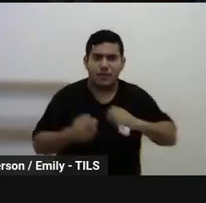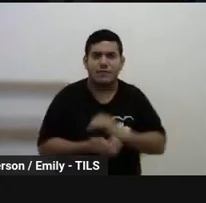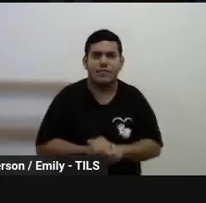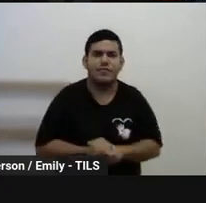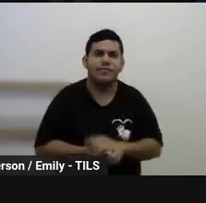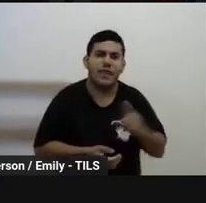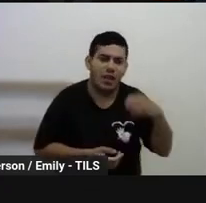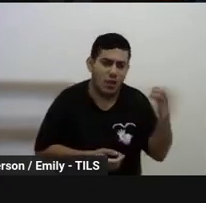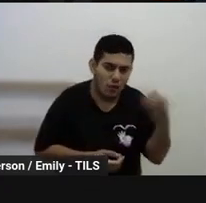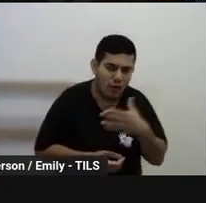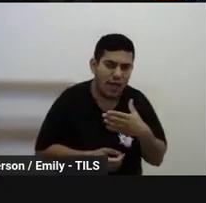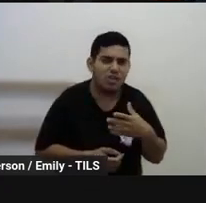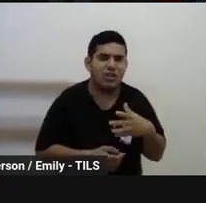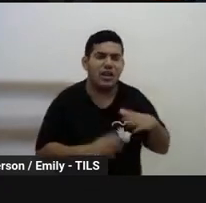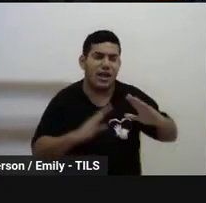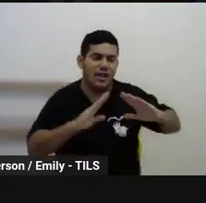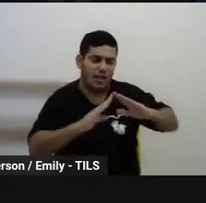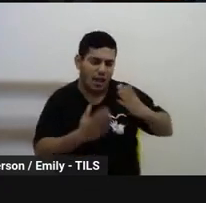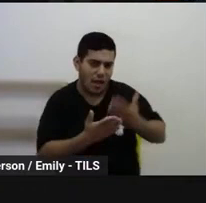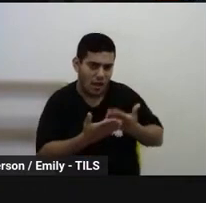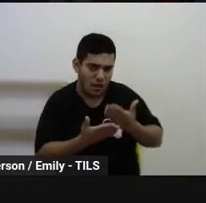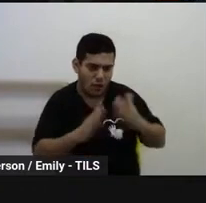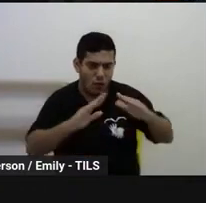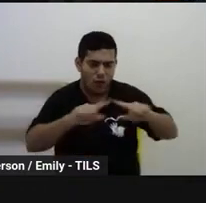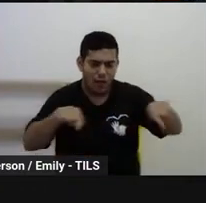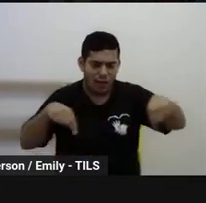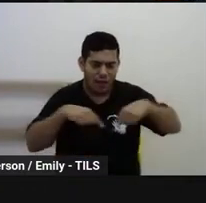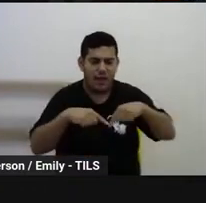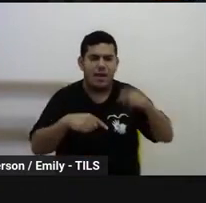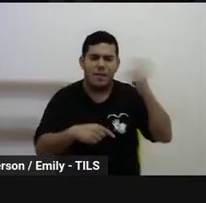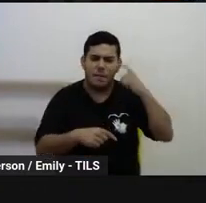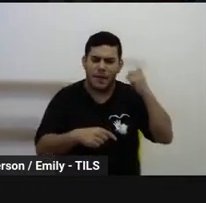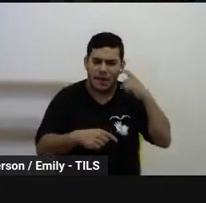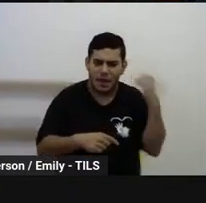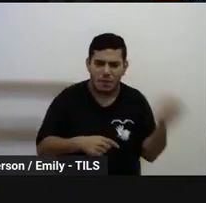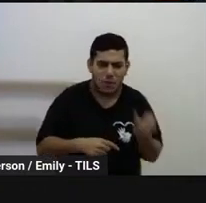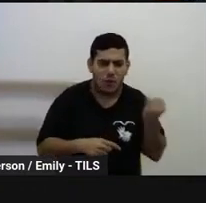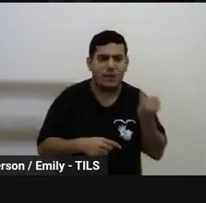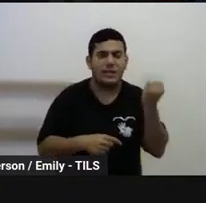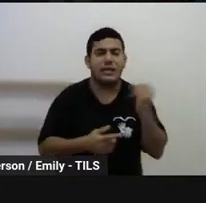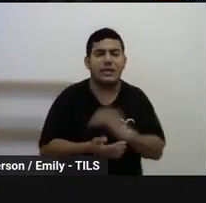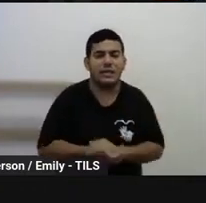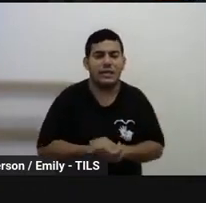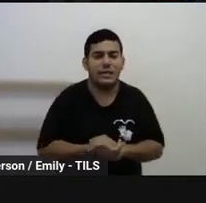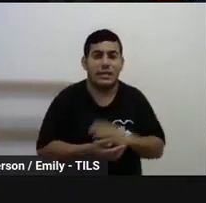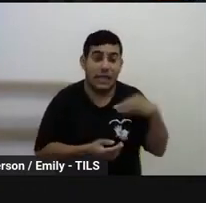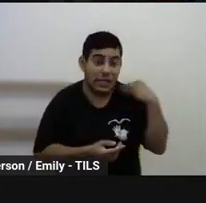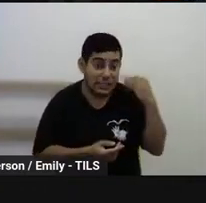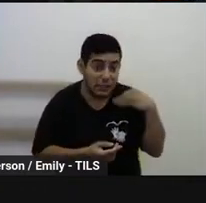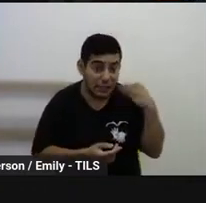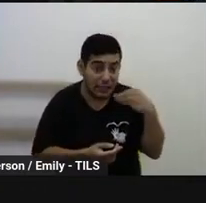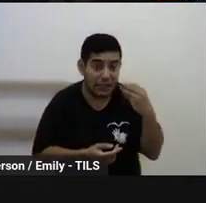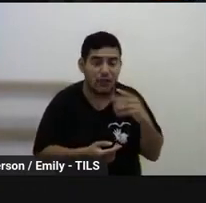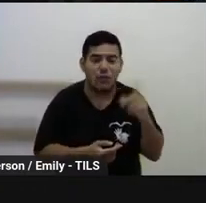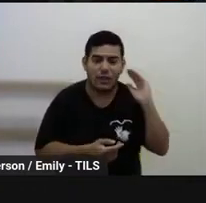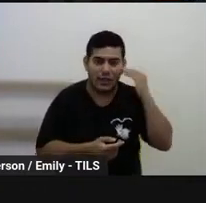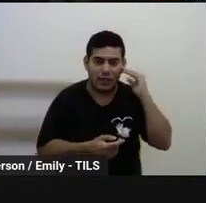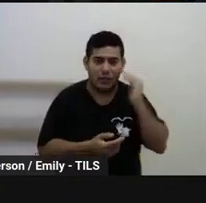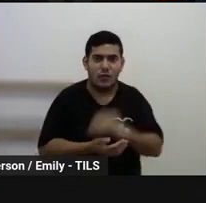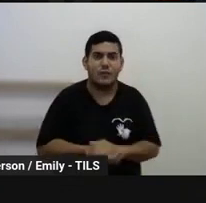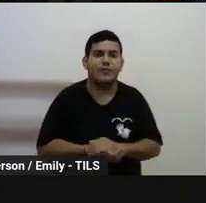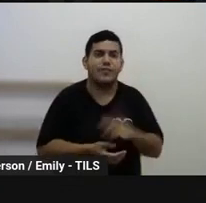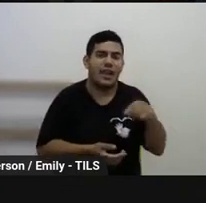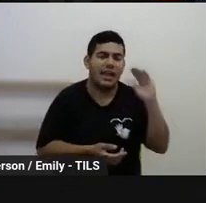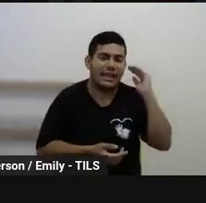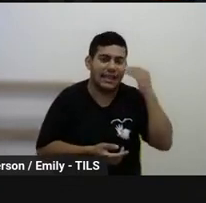novidade, né? Na sala de aula. Então, pensar nesses caminhos seriam importantes através da experiênciação, Que a gente entende